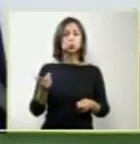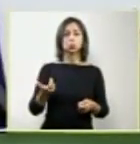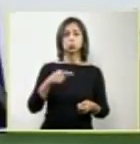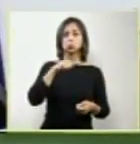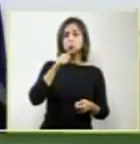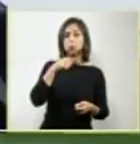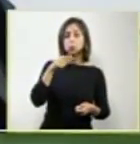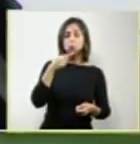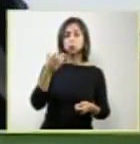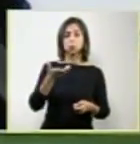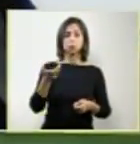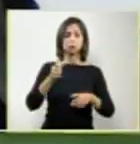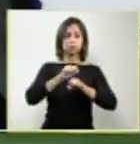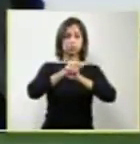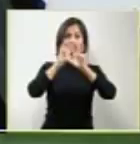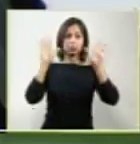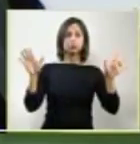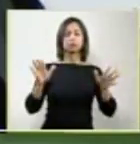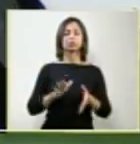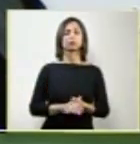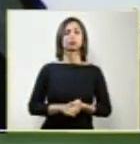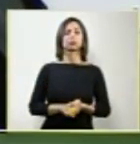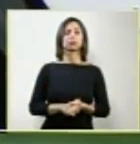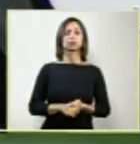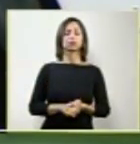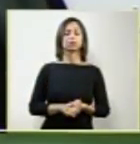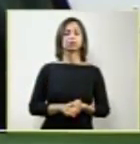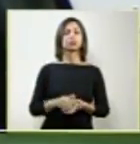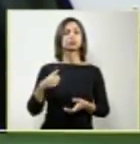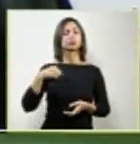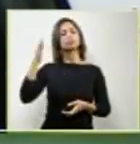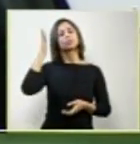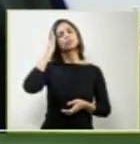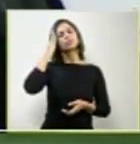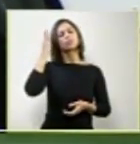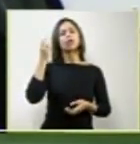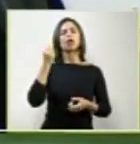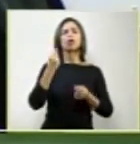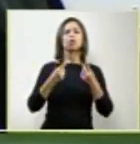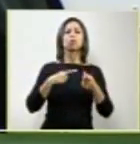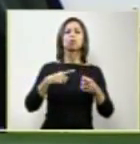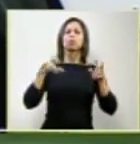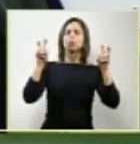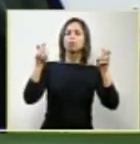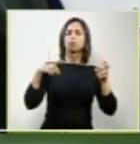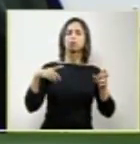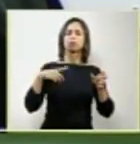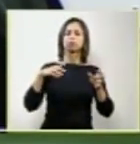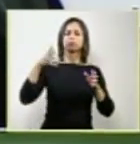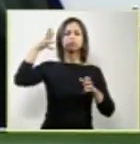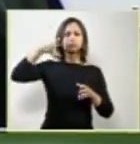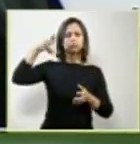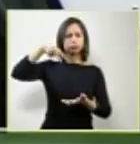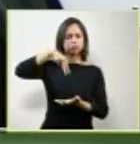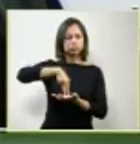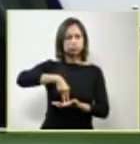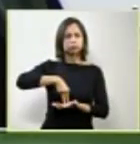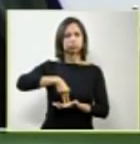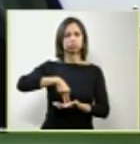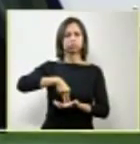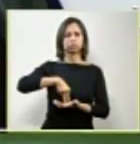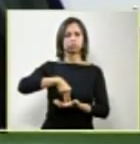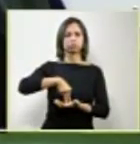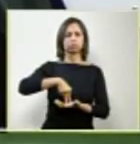as colocações feitas tenham sido colocações,